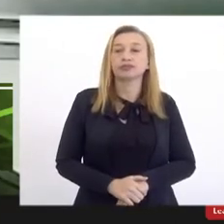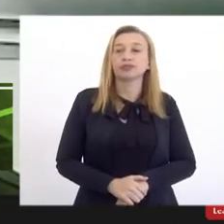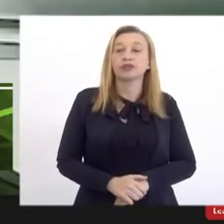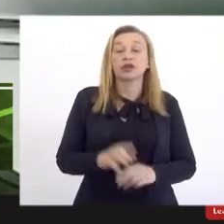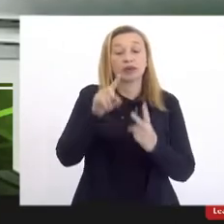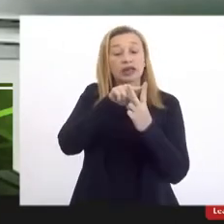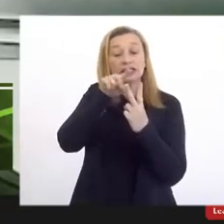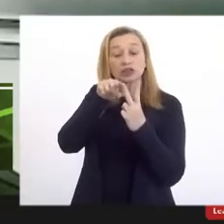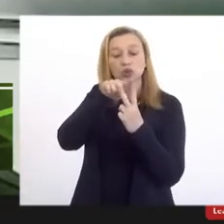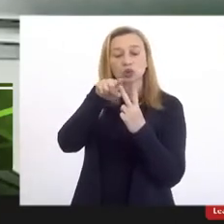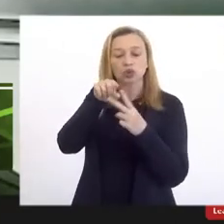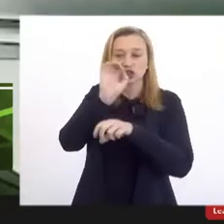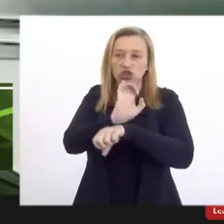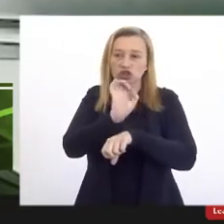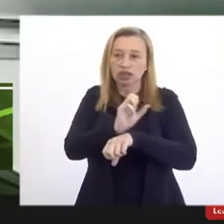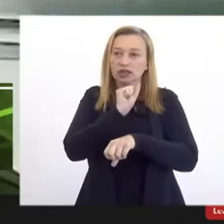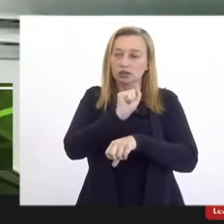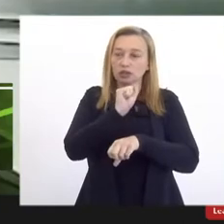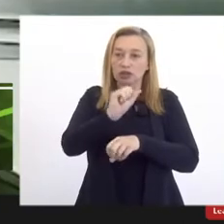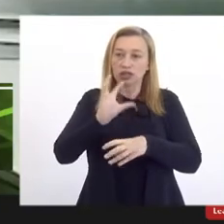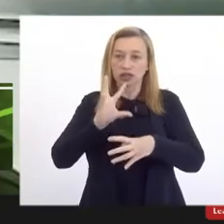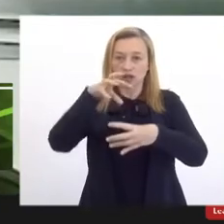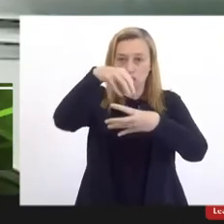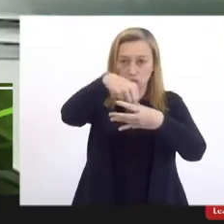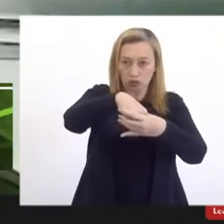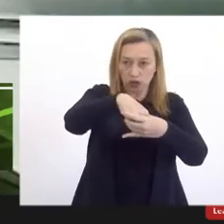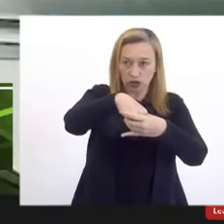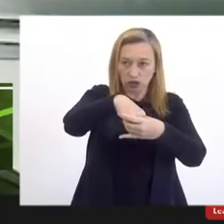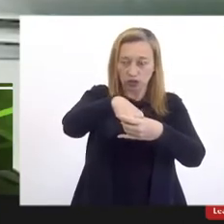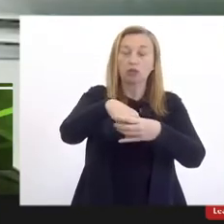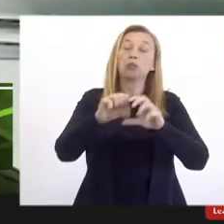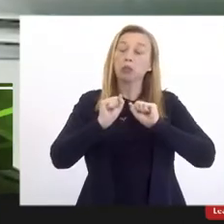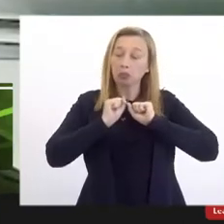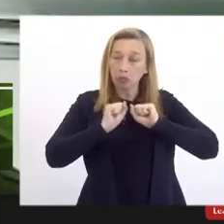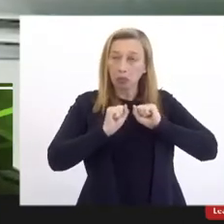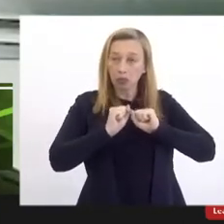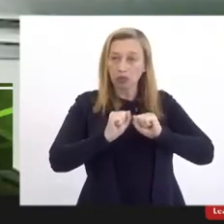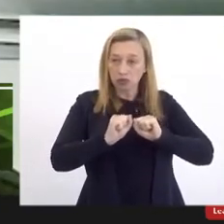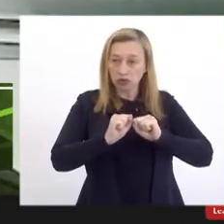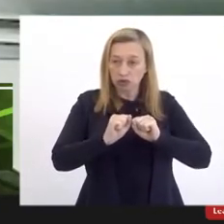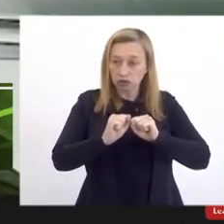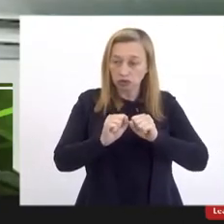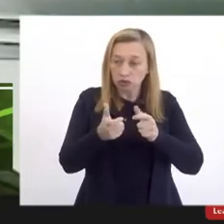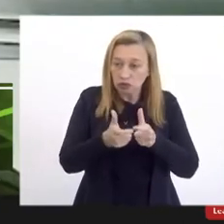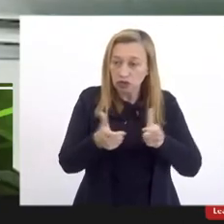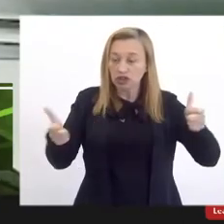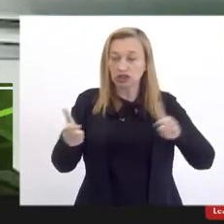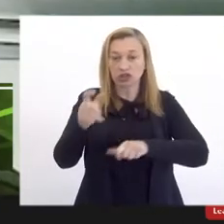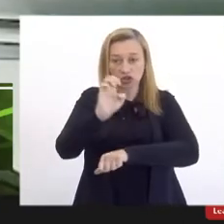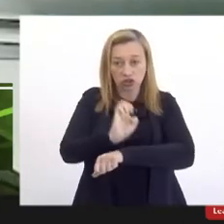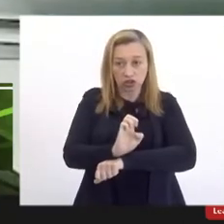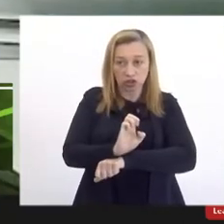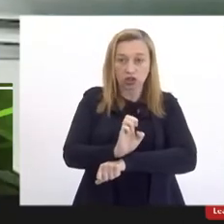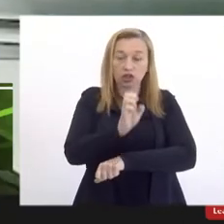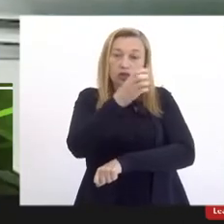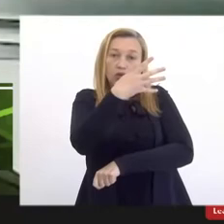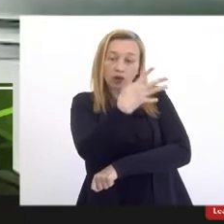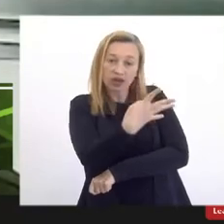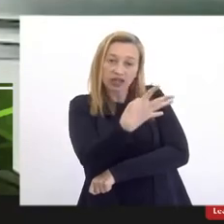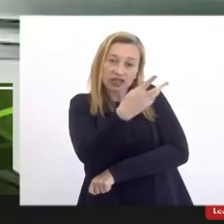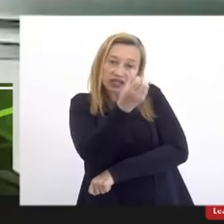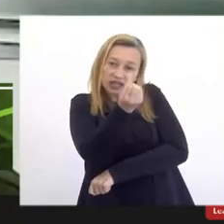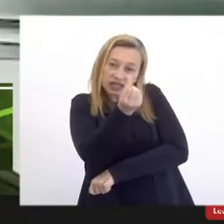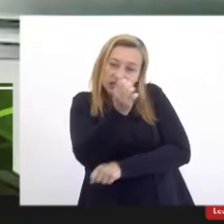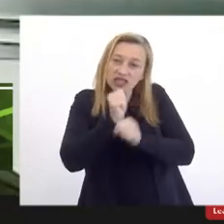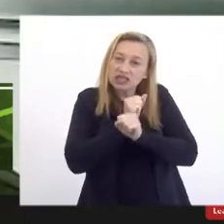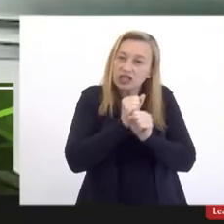dois estados pudessem ser incorporados e pudessem um grande estado. 46 anos